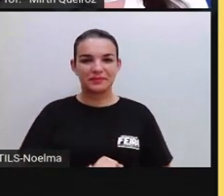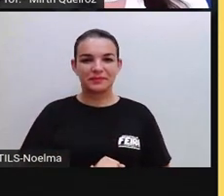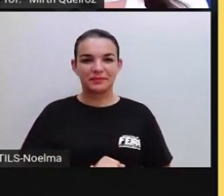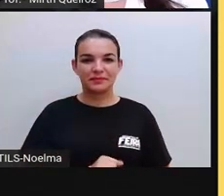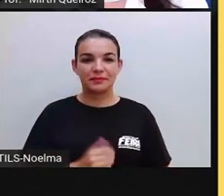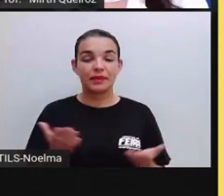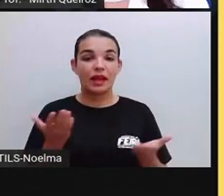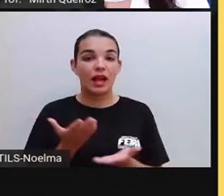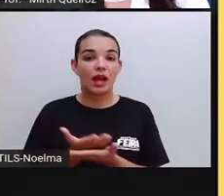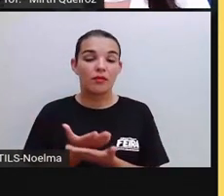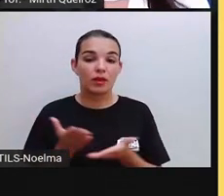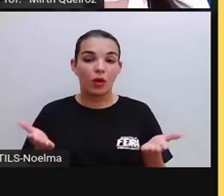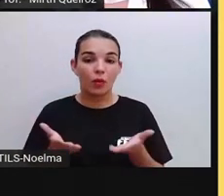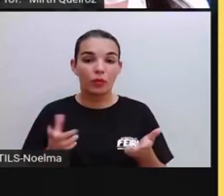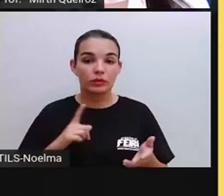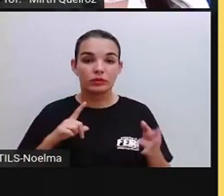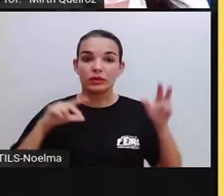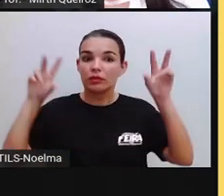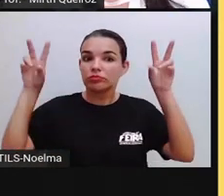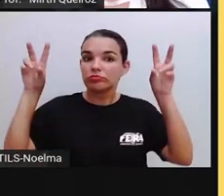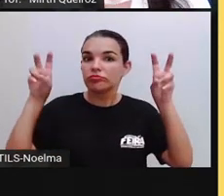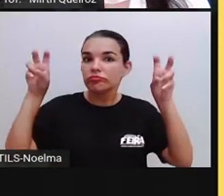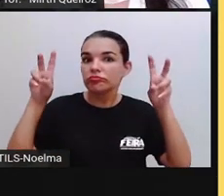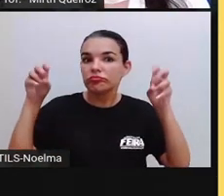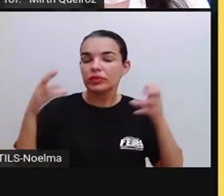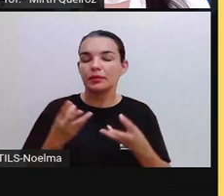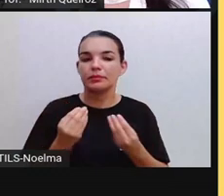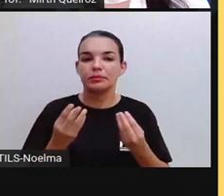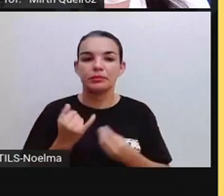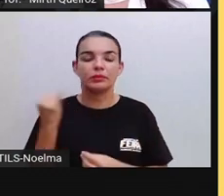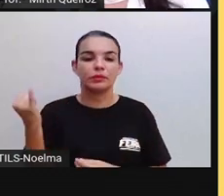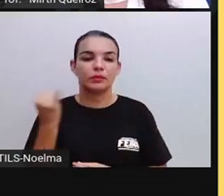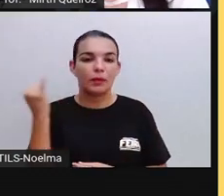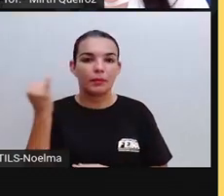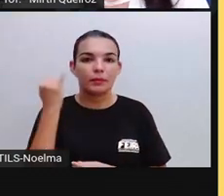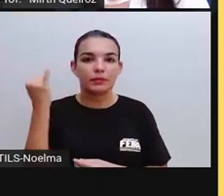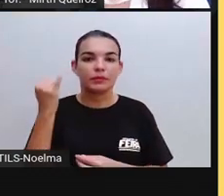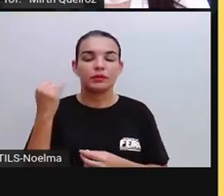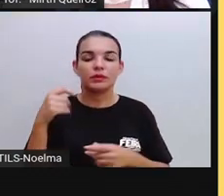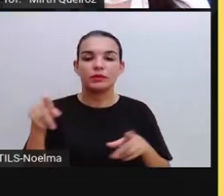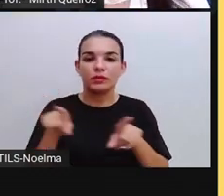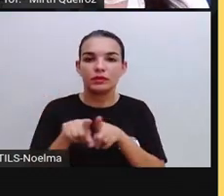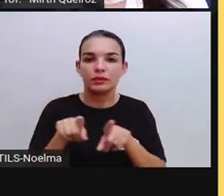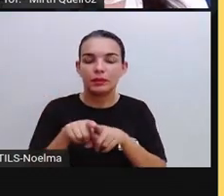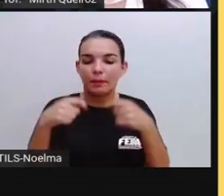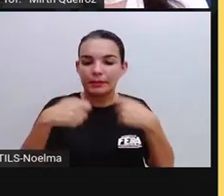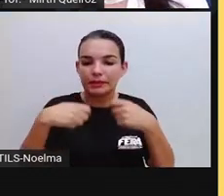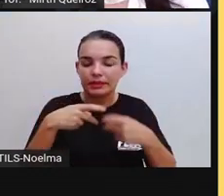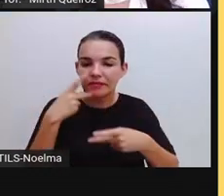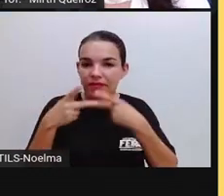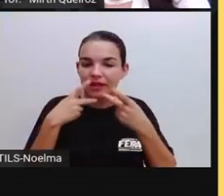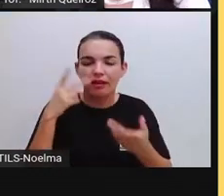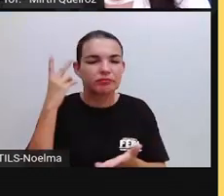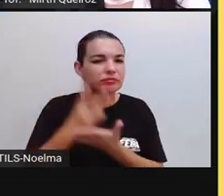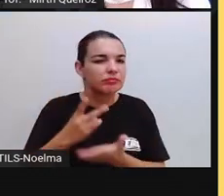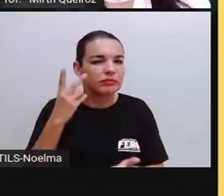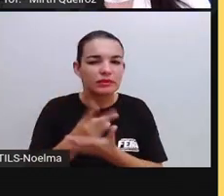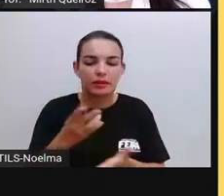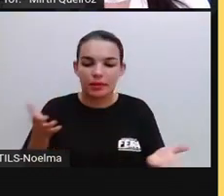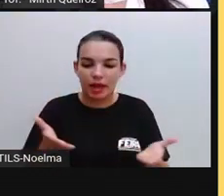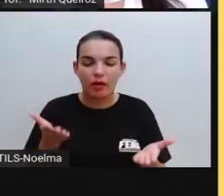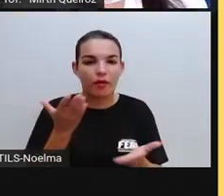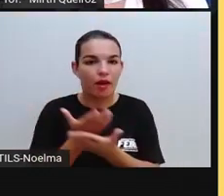Na aula de hoje nós falaremos sobre um tema muito, muito importante que merece ser falado várias vezes, não só nessa aula,